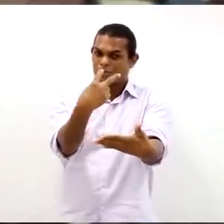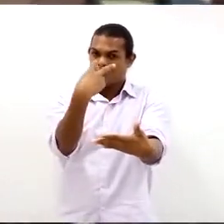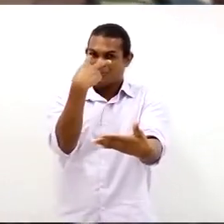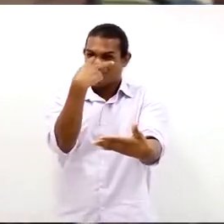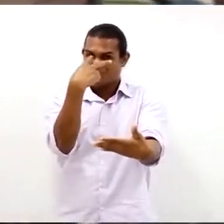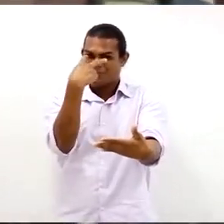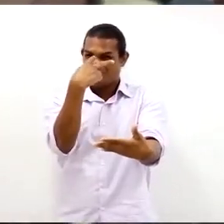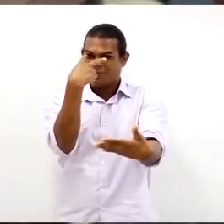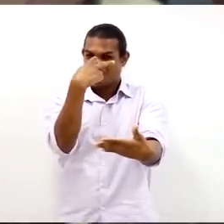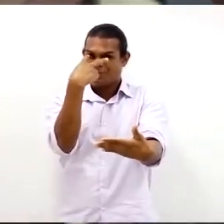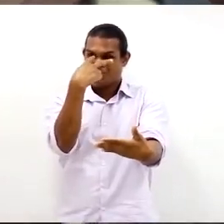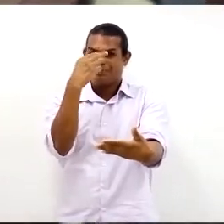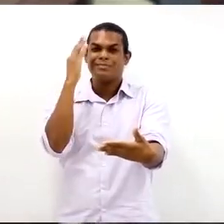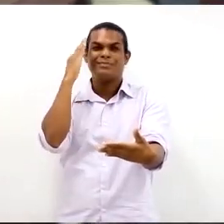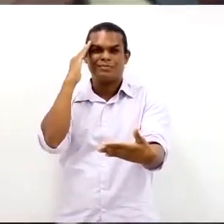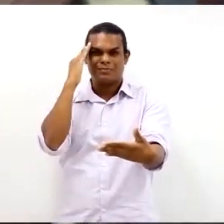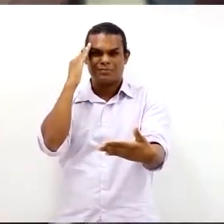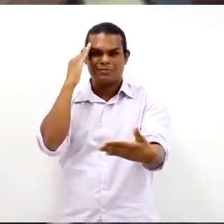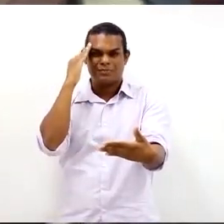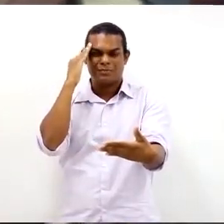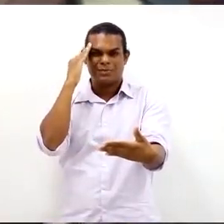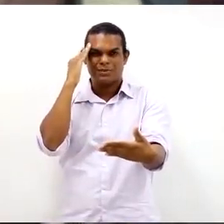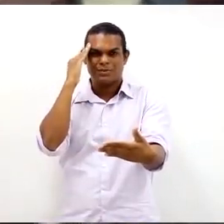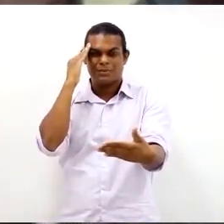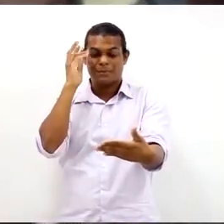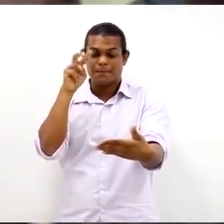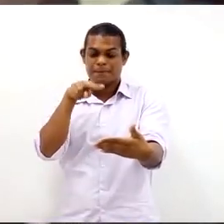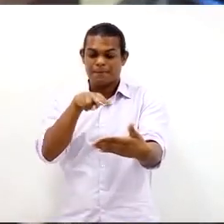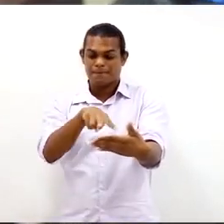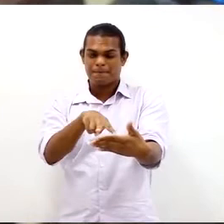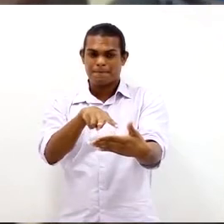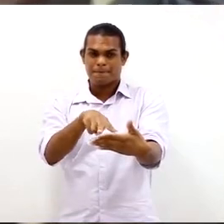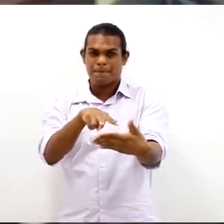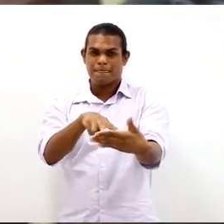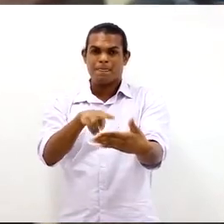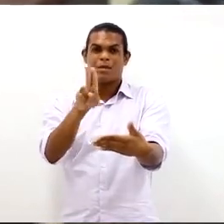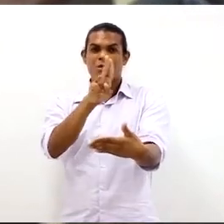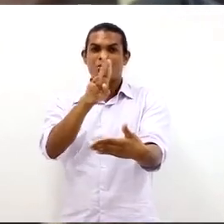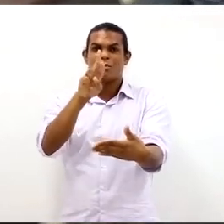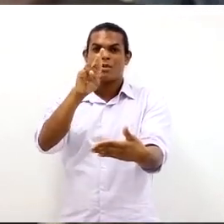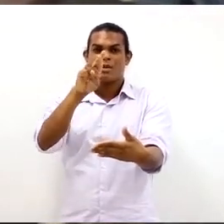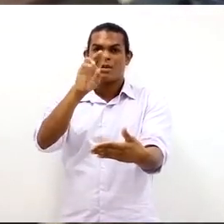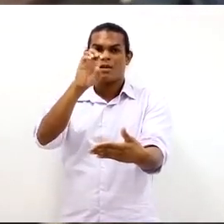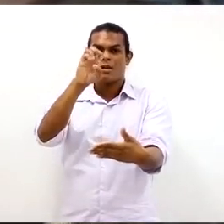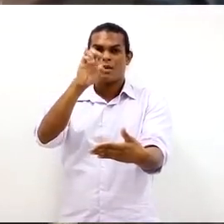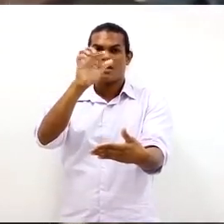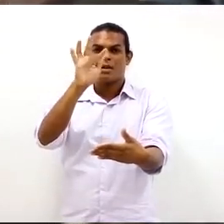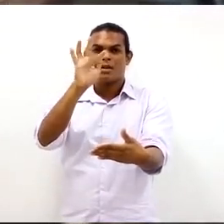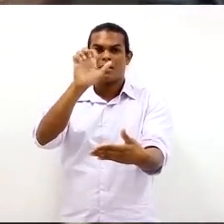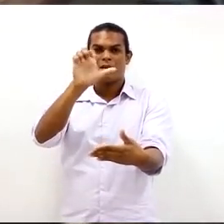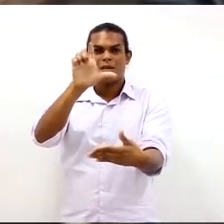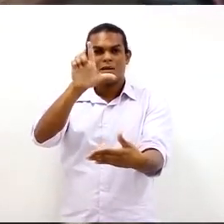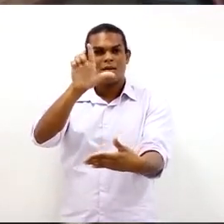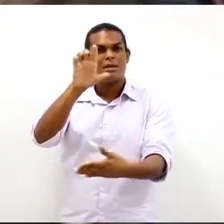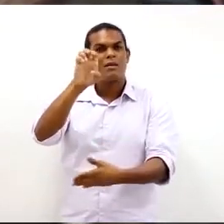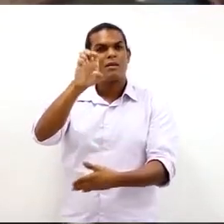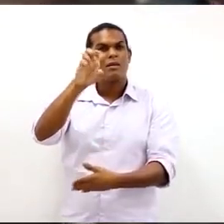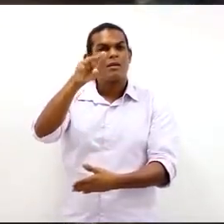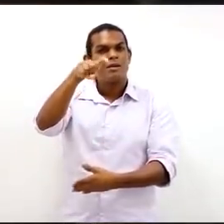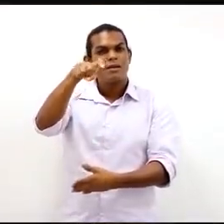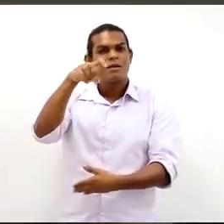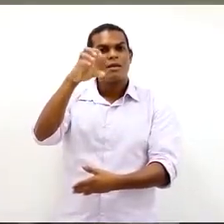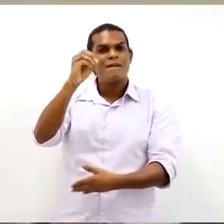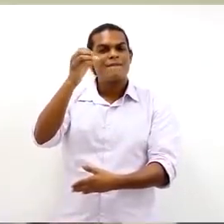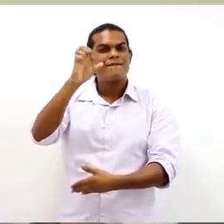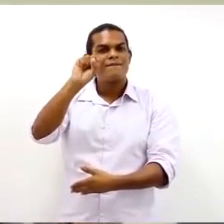utilizando. Essa imagem é chamada de imagem de reflexo, que a norma NR17 prevê que não deveria